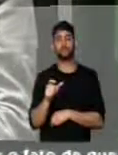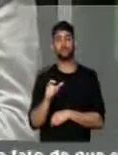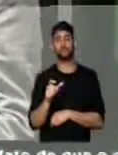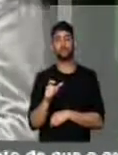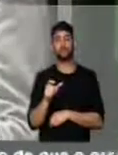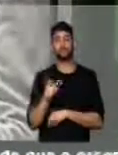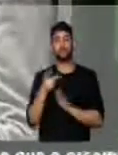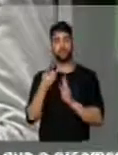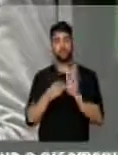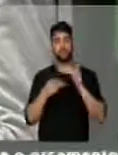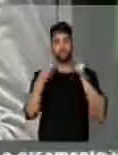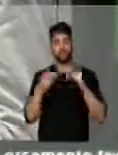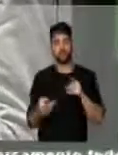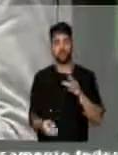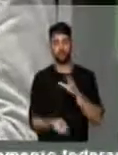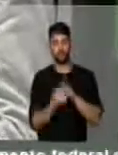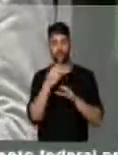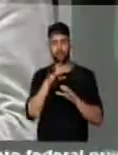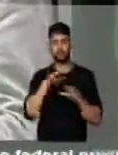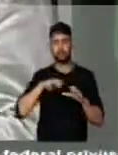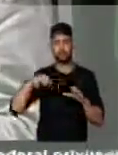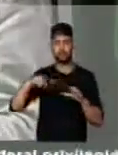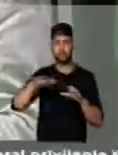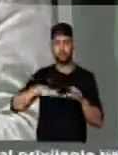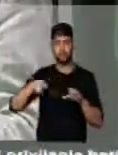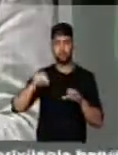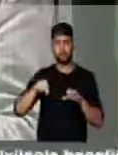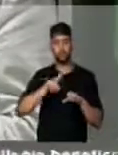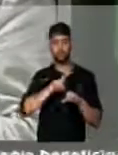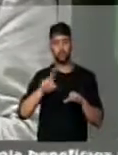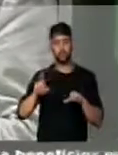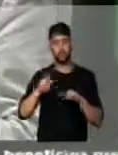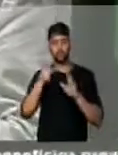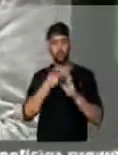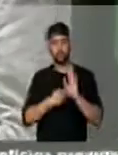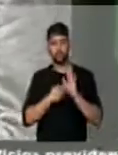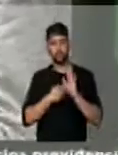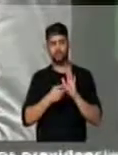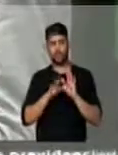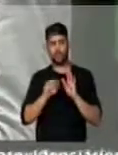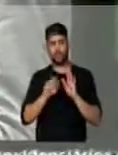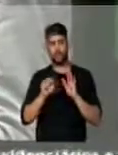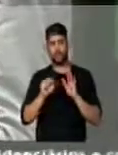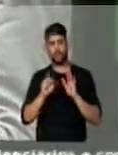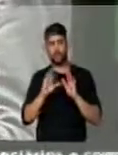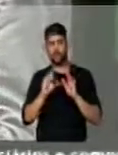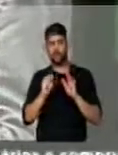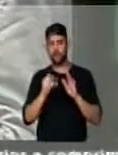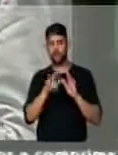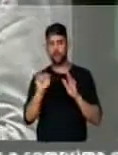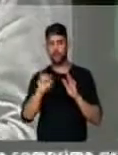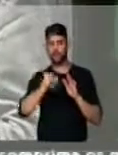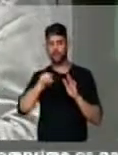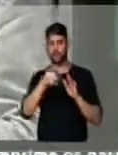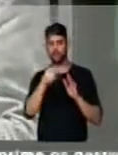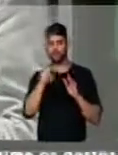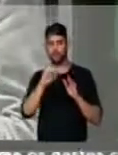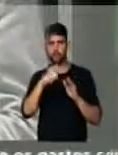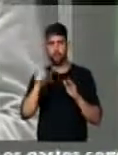um projeto implantado lá na região chamado Acorde do Campestre de São João.